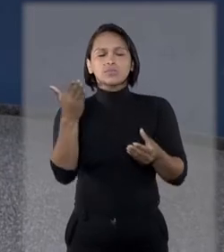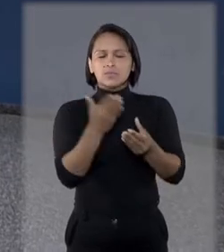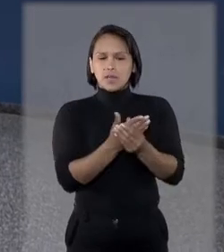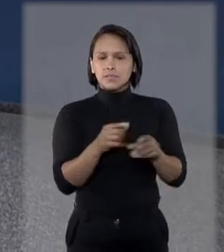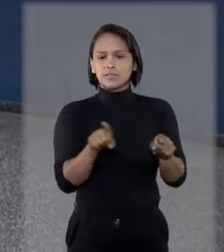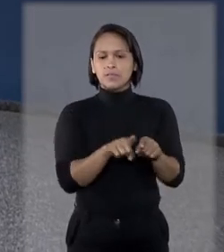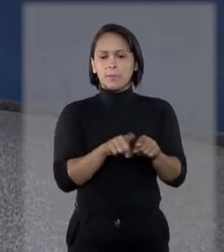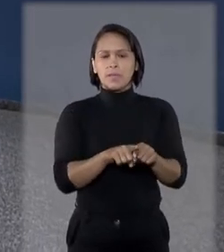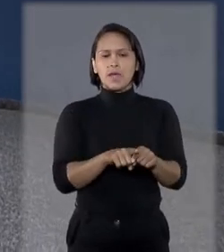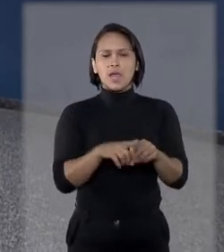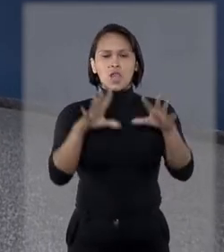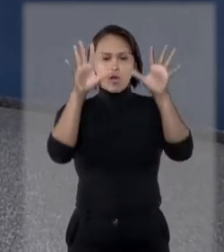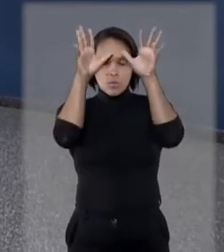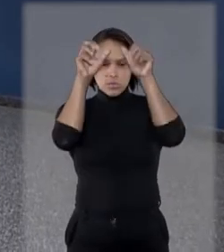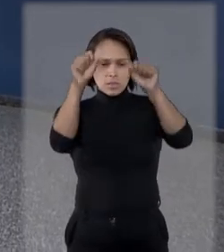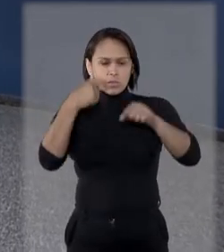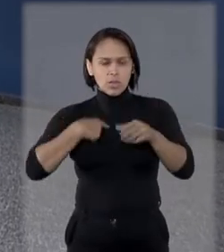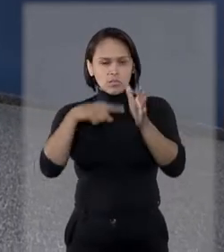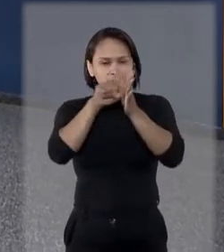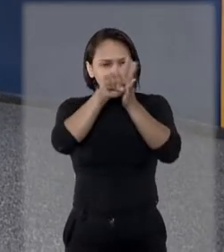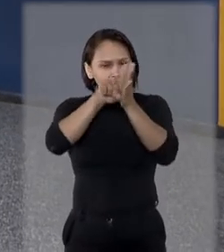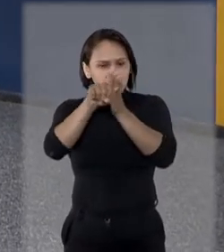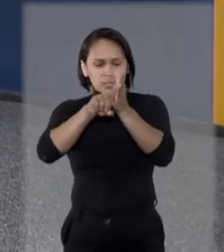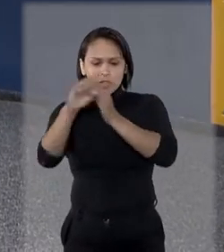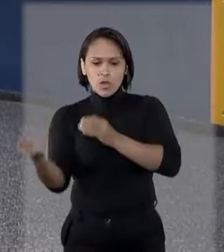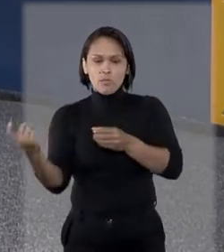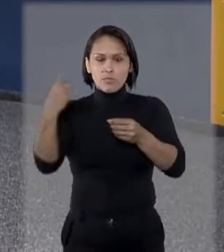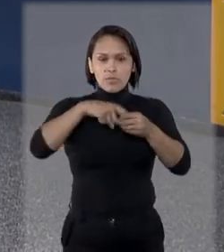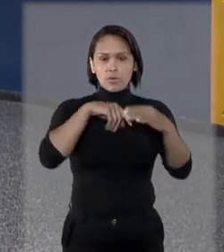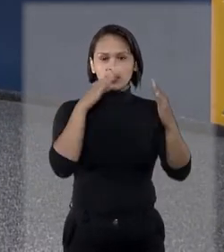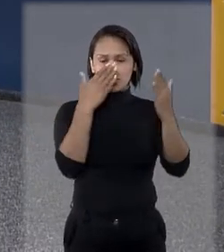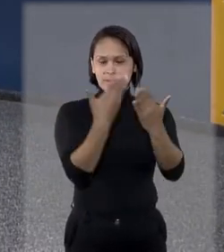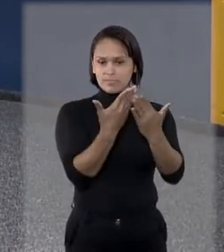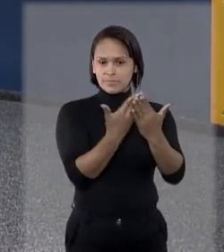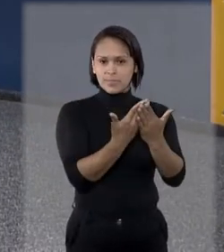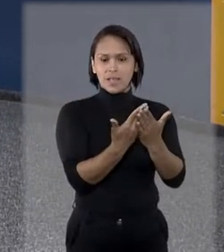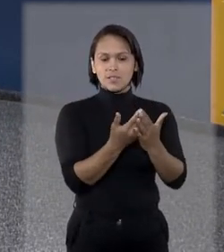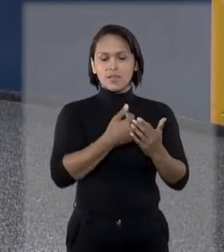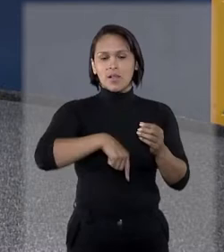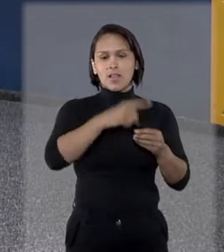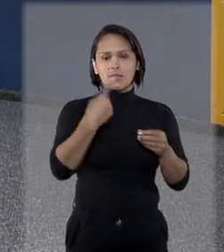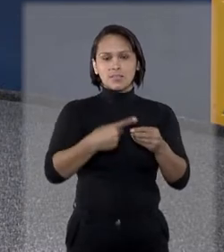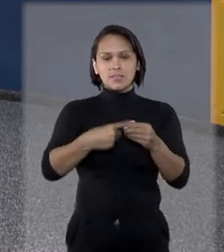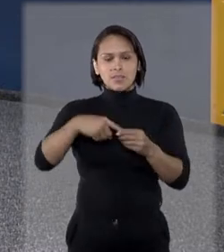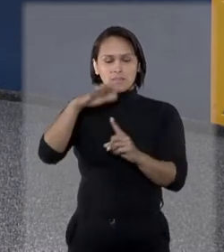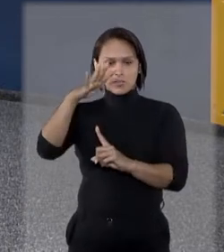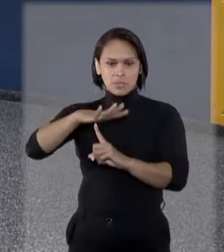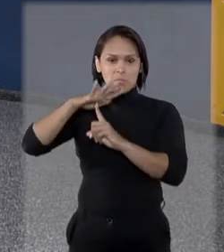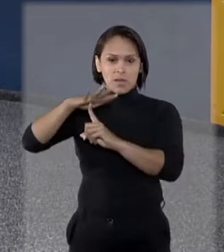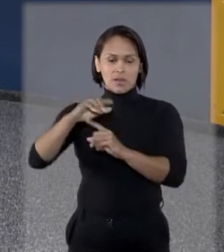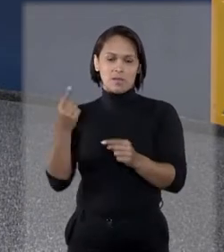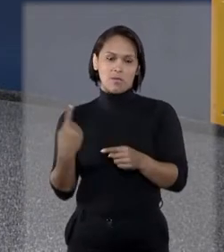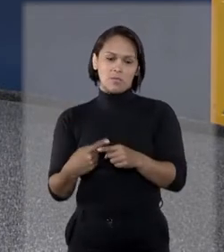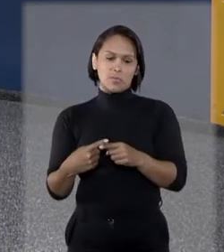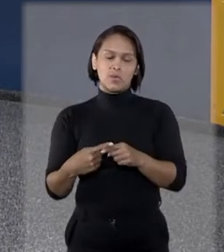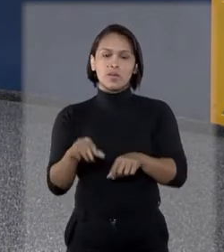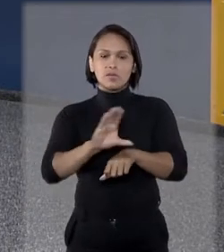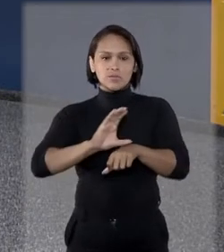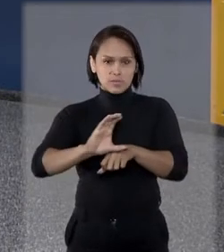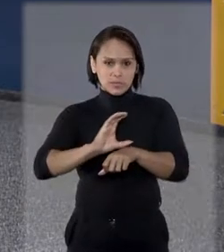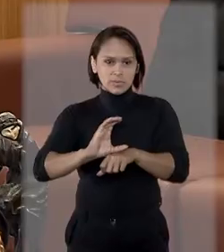caso, o tribunal não analisou o pedido contra retorno de aulas em Londrina, no Paraná, por se tratar de matéria